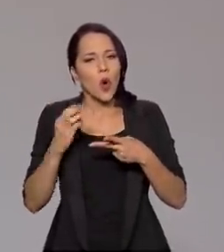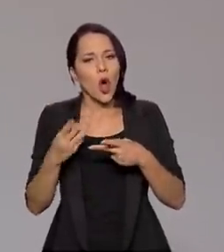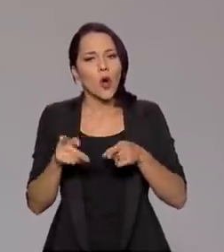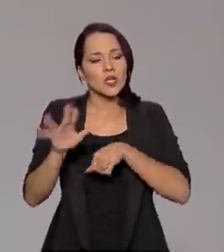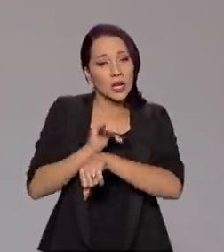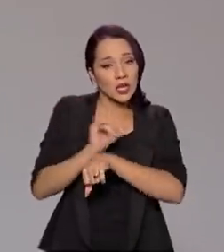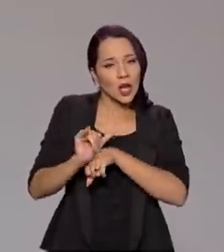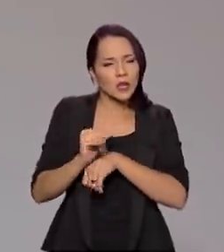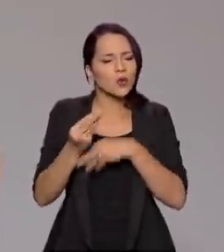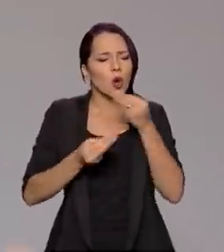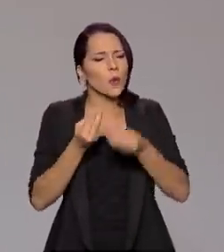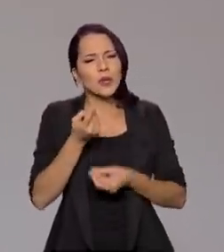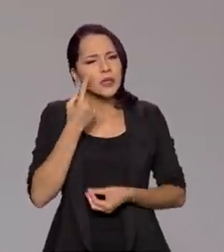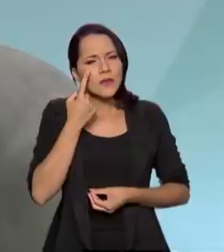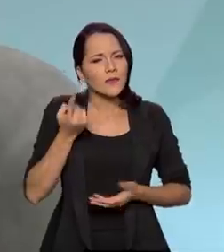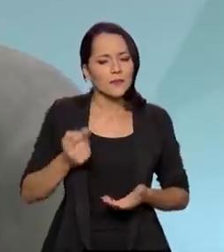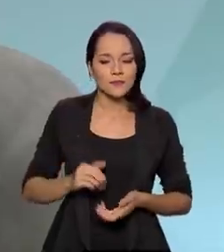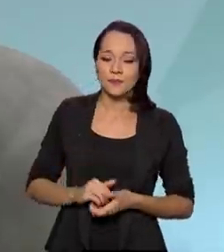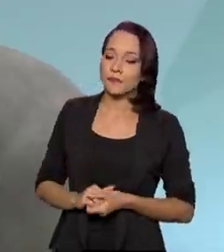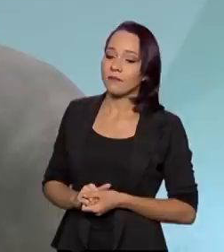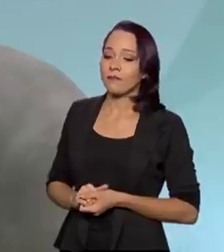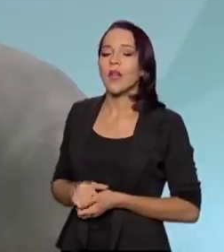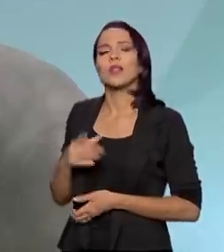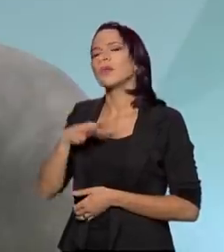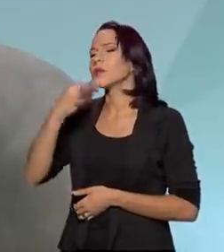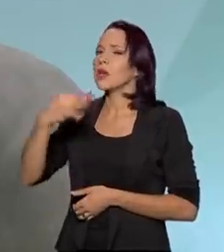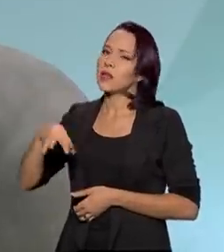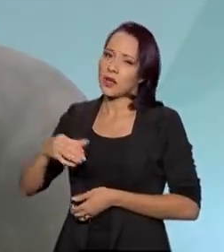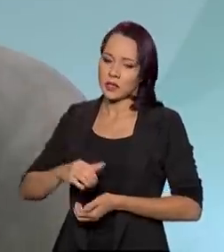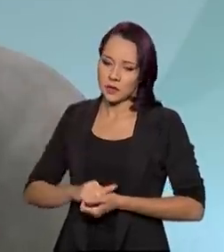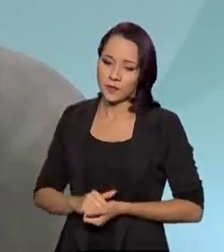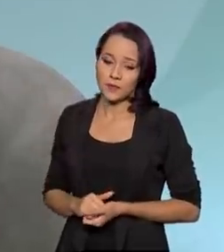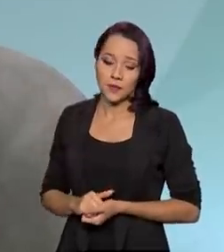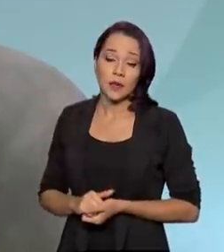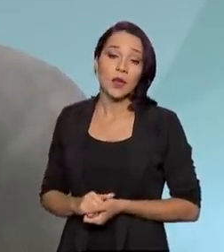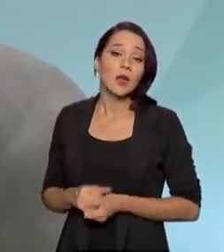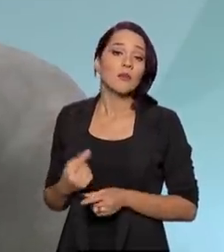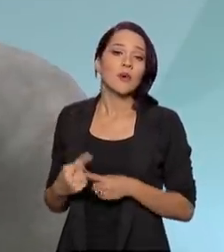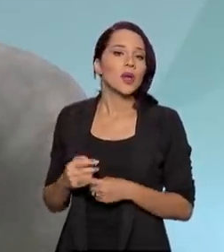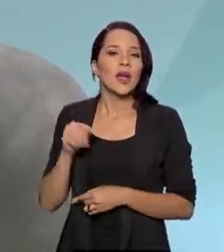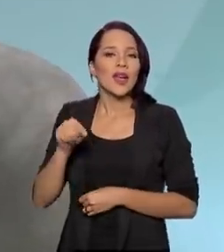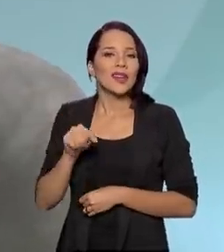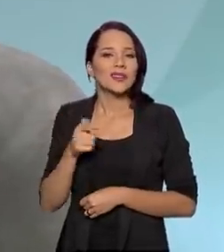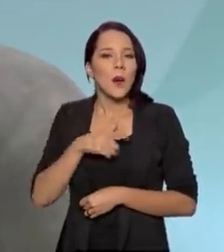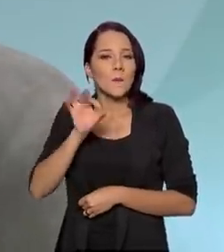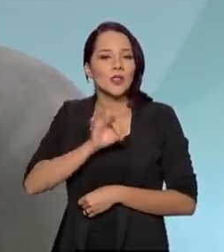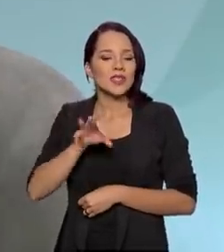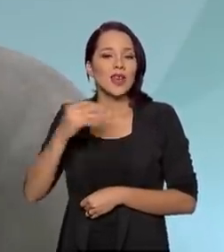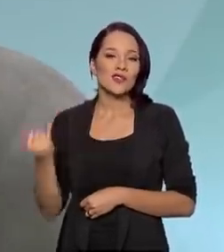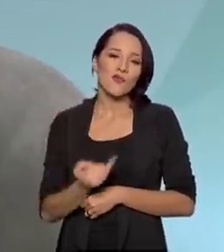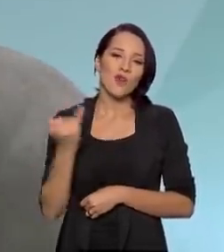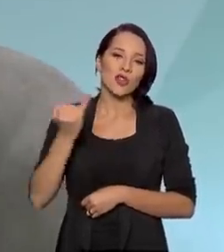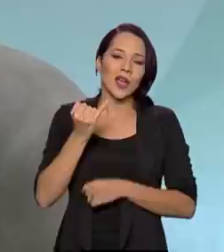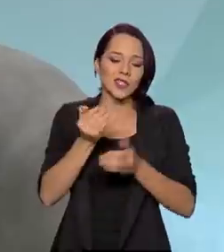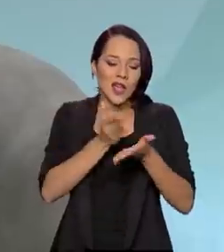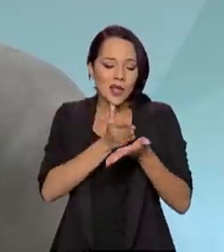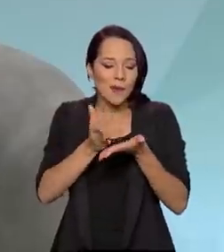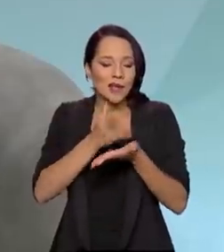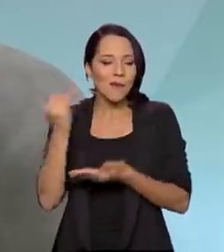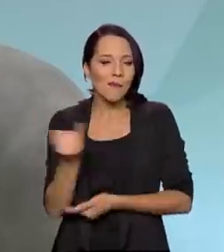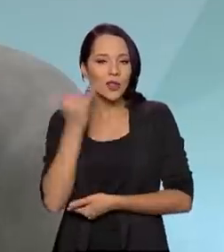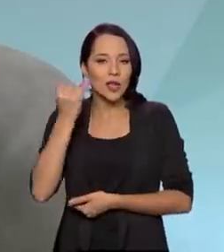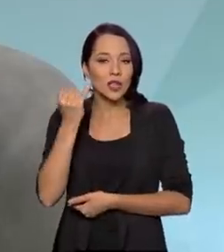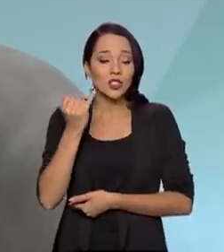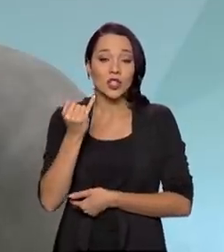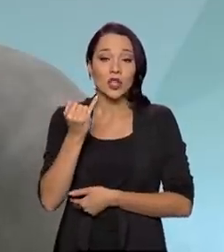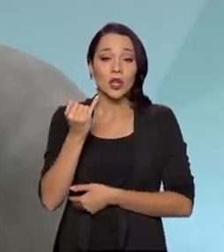ações? Como é que o senhor vê essa questão? Não tem dúvida, porque essa é uma parcela fundamental, principalmente num